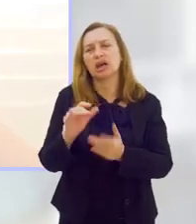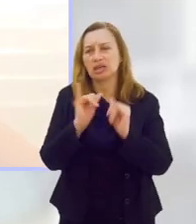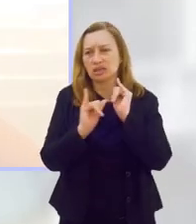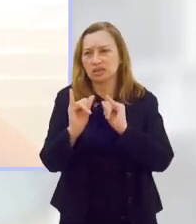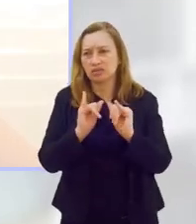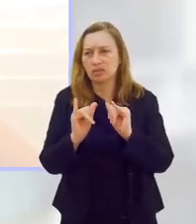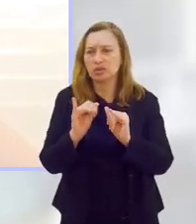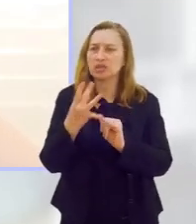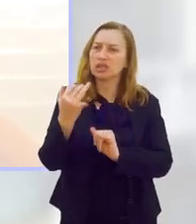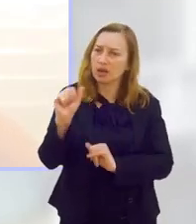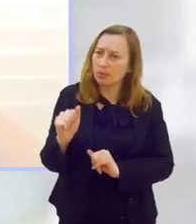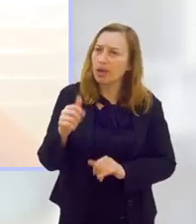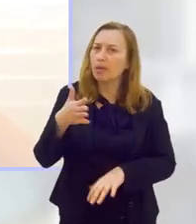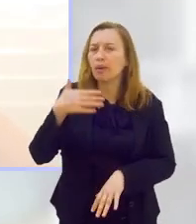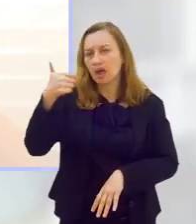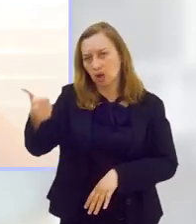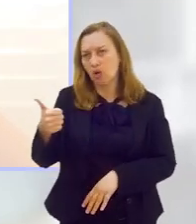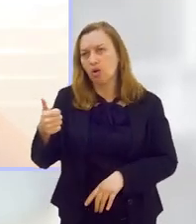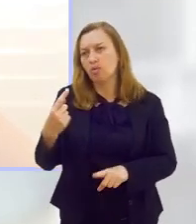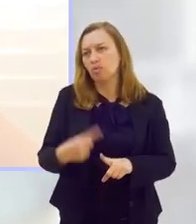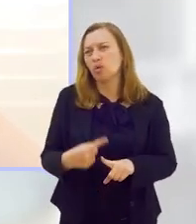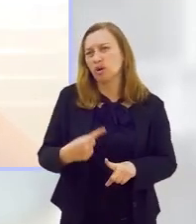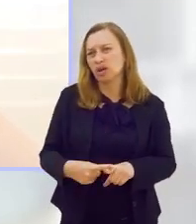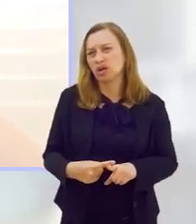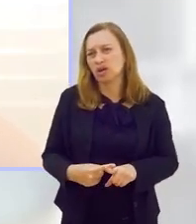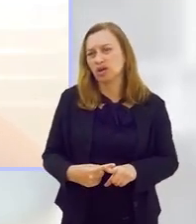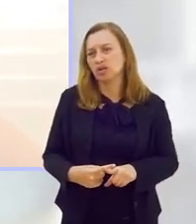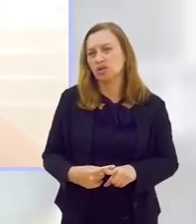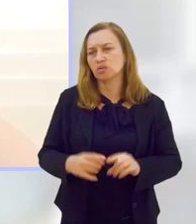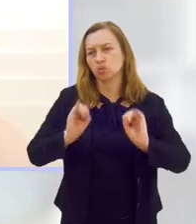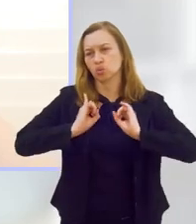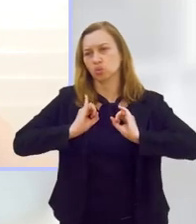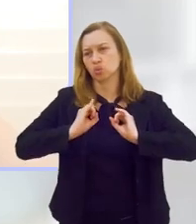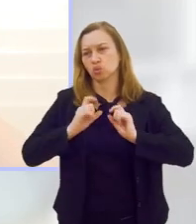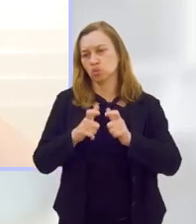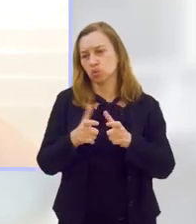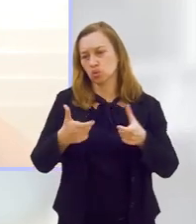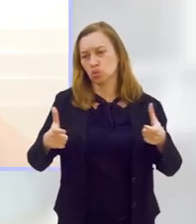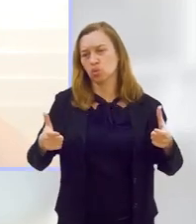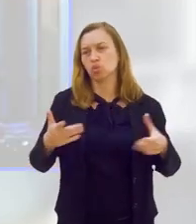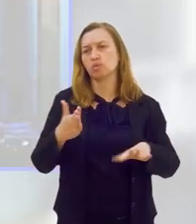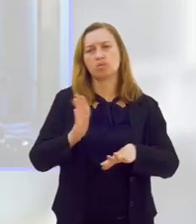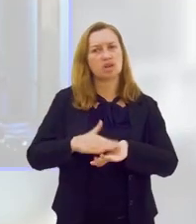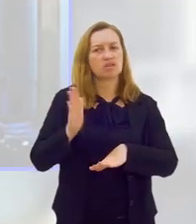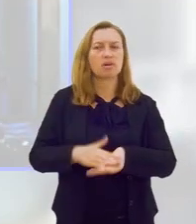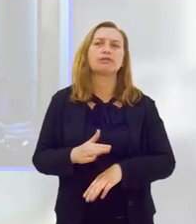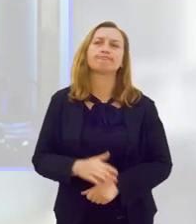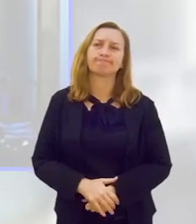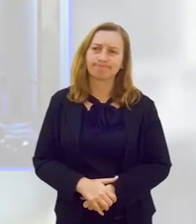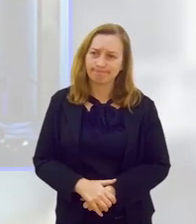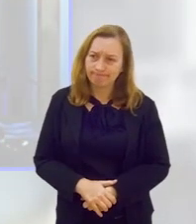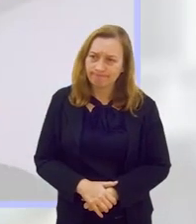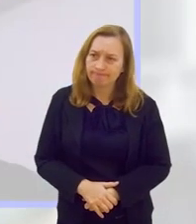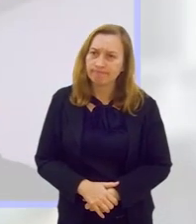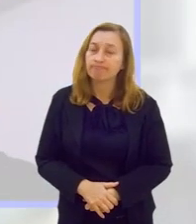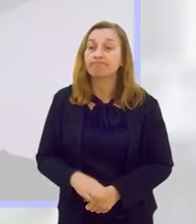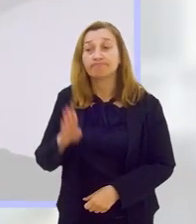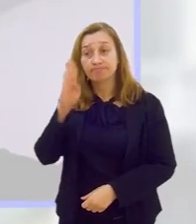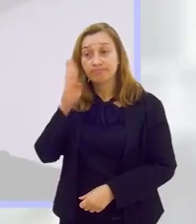essas campanhas é melhor ainda porque o sedentarismo está crescendo cada dia mais.